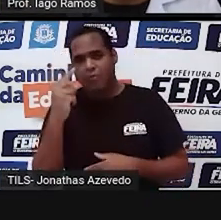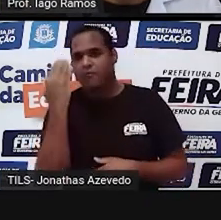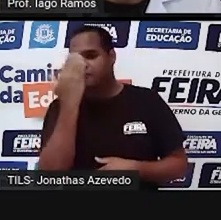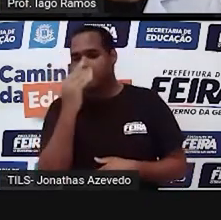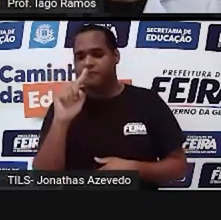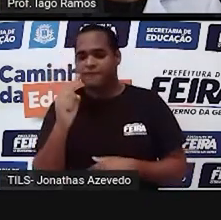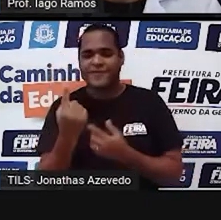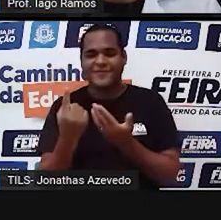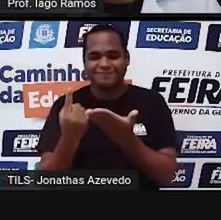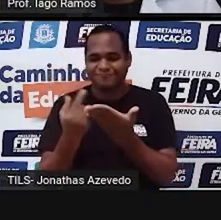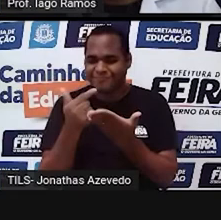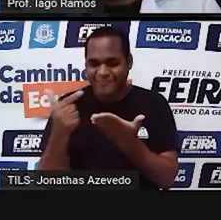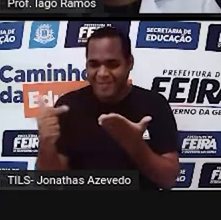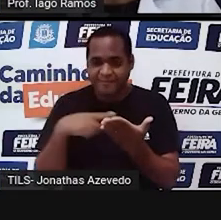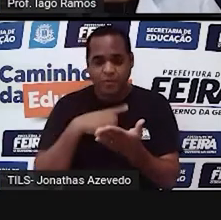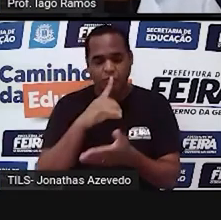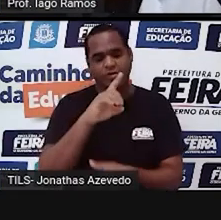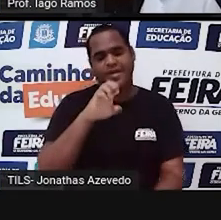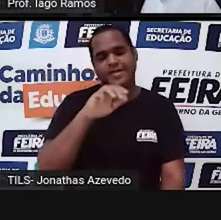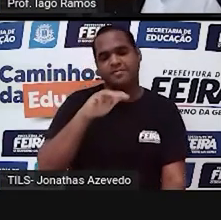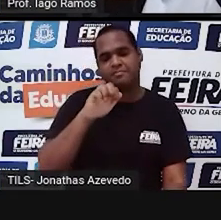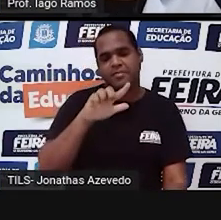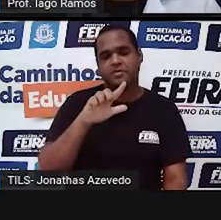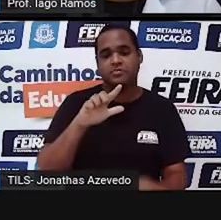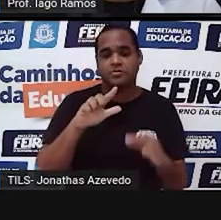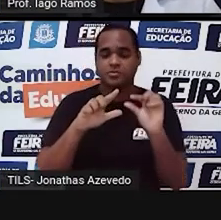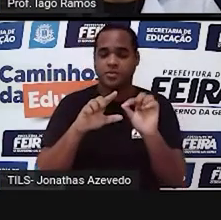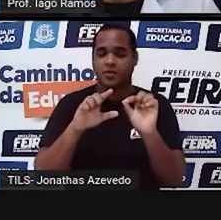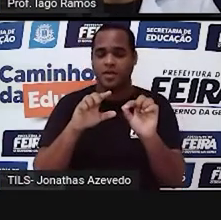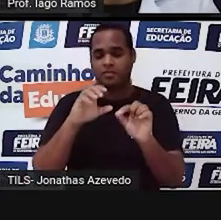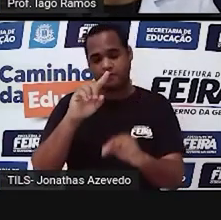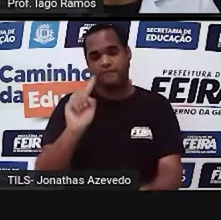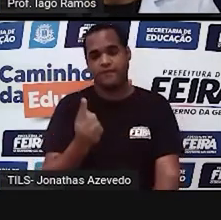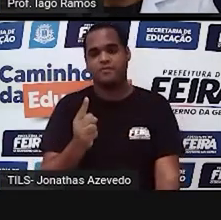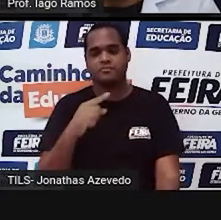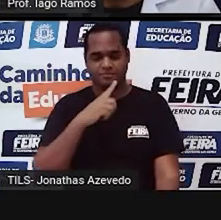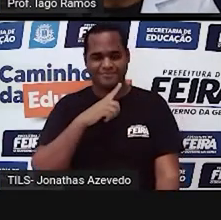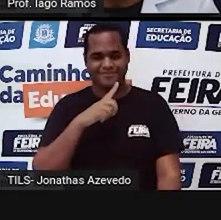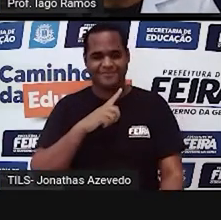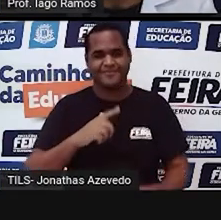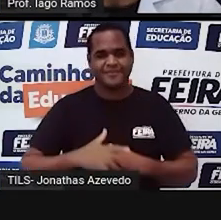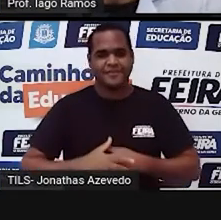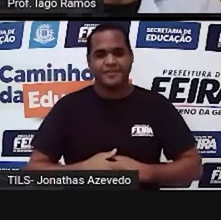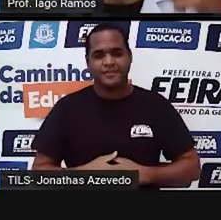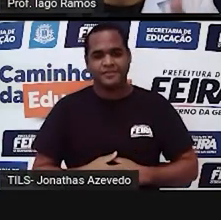vírgula. E quando é decimal, geralmente a gente vê vírgula. Tá bom?